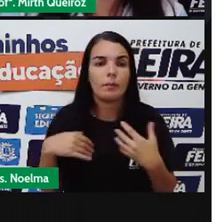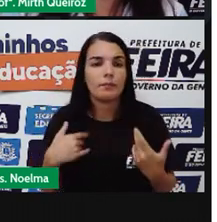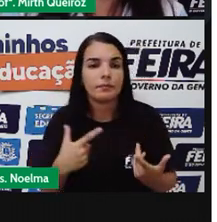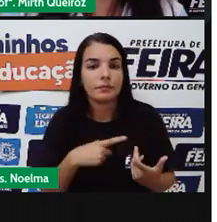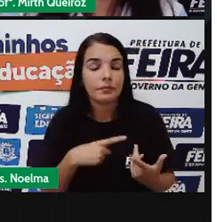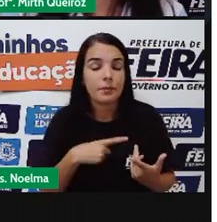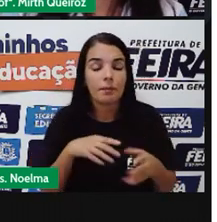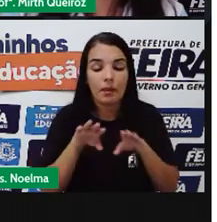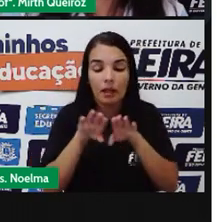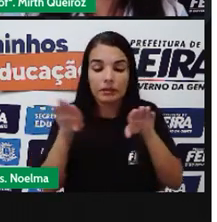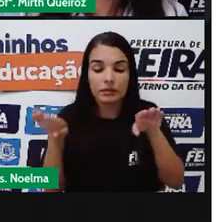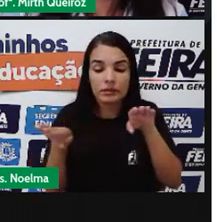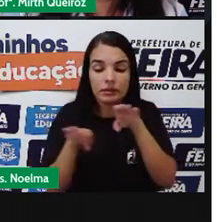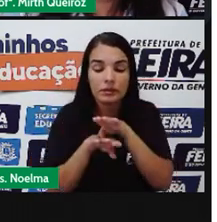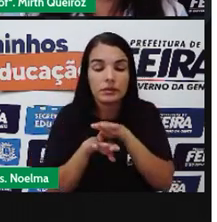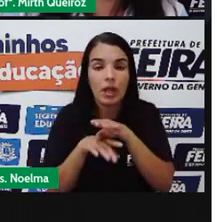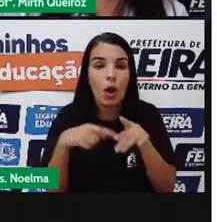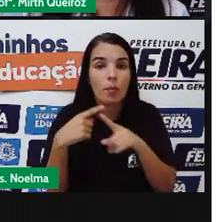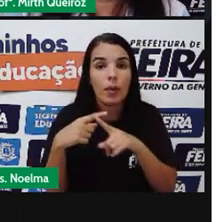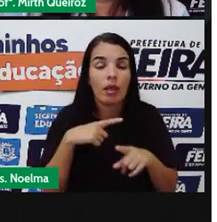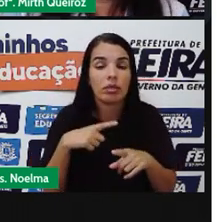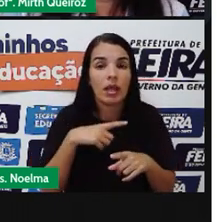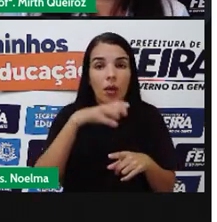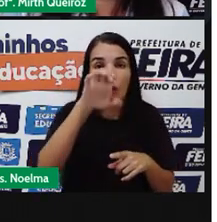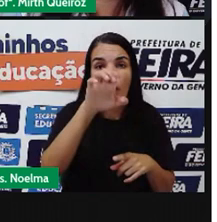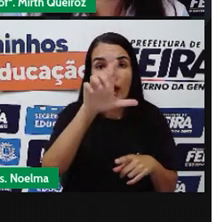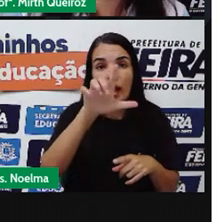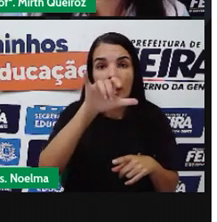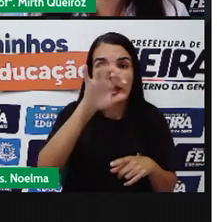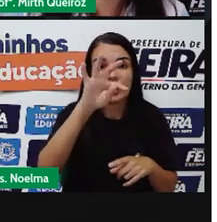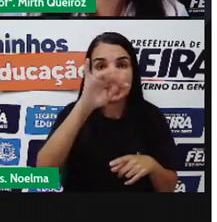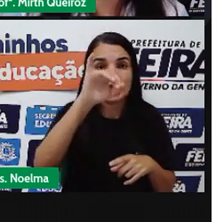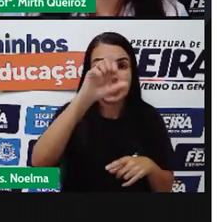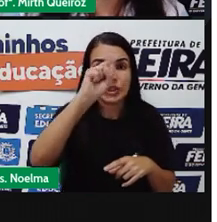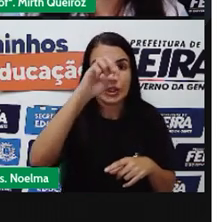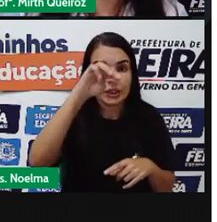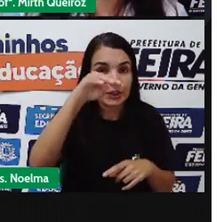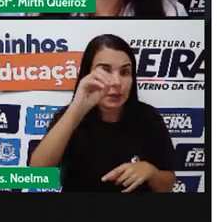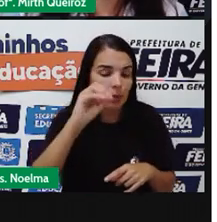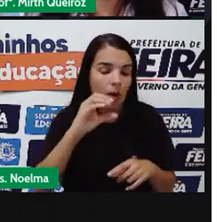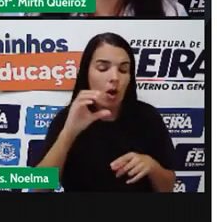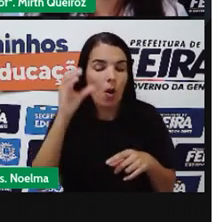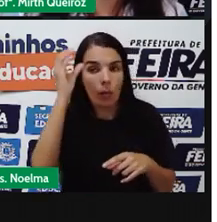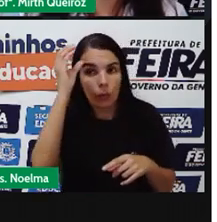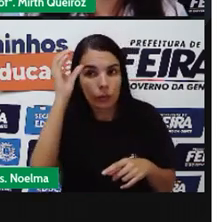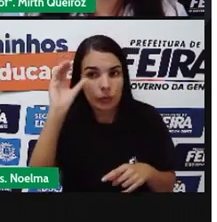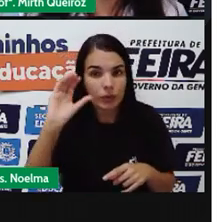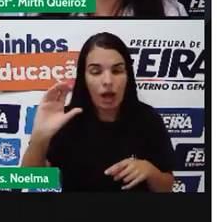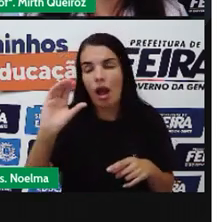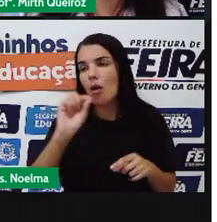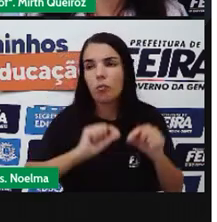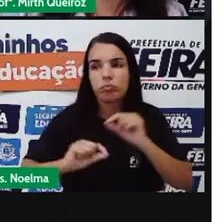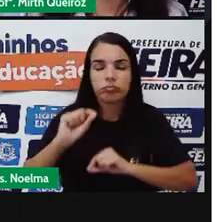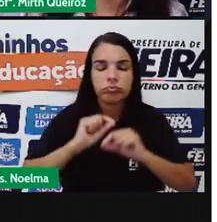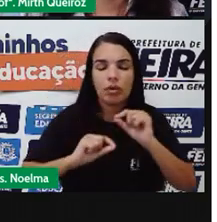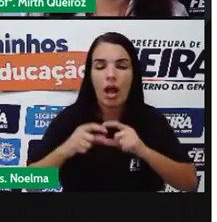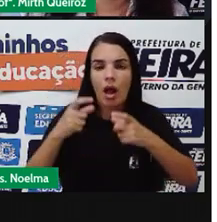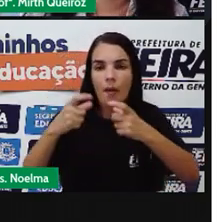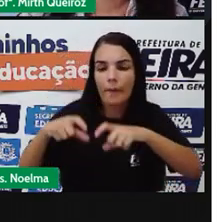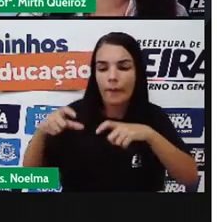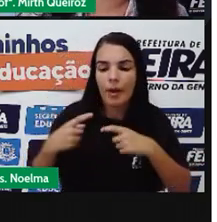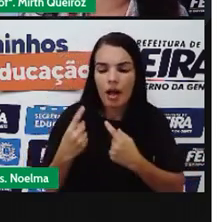tem aquele chamado De elitismo cultural Um dos exemplos Seria Falar sobre isso Onde